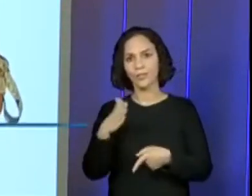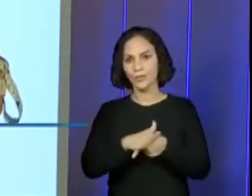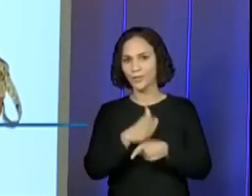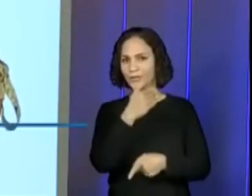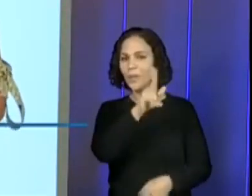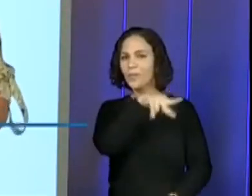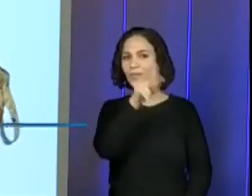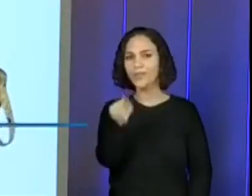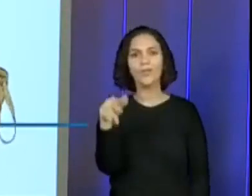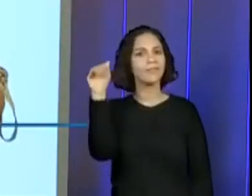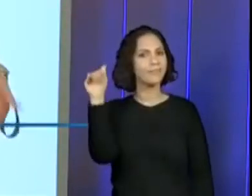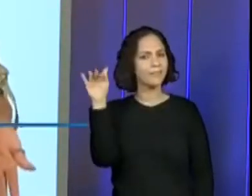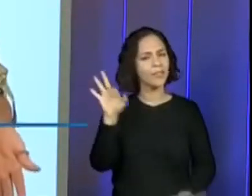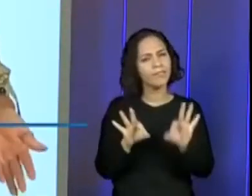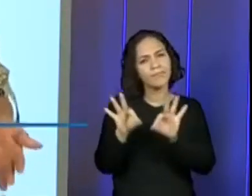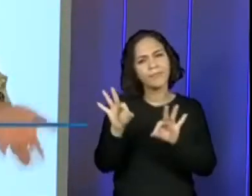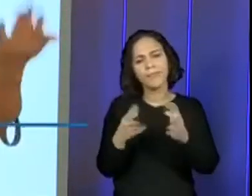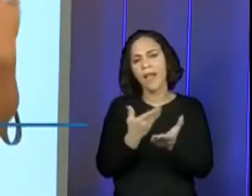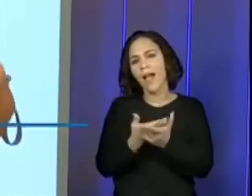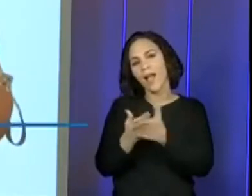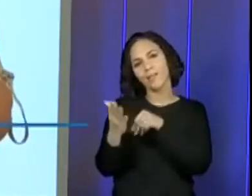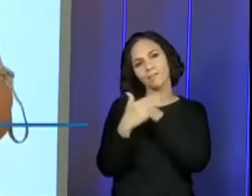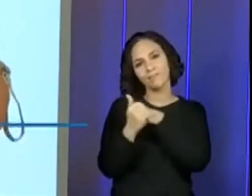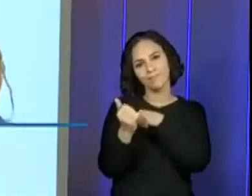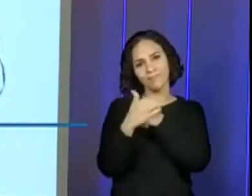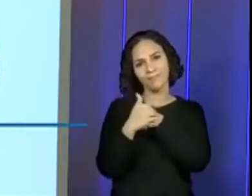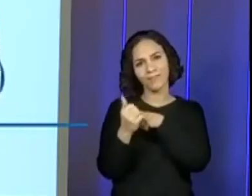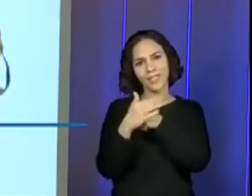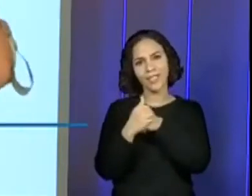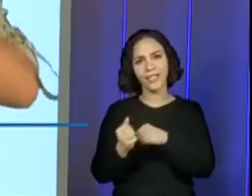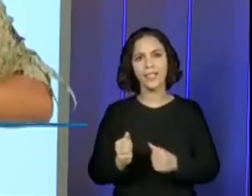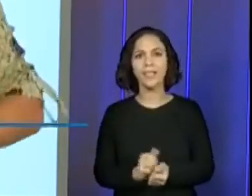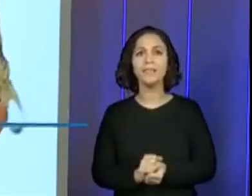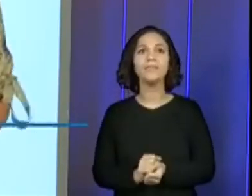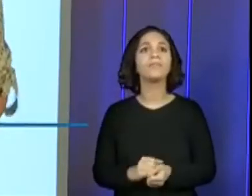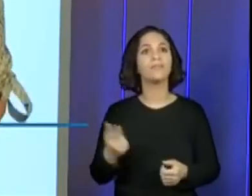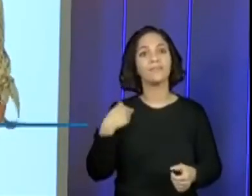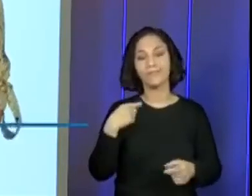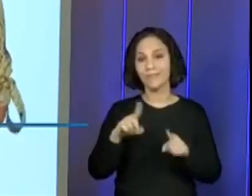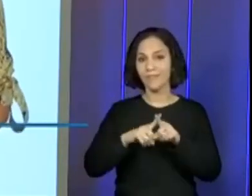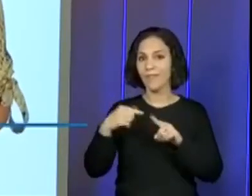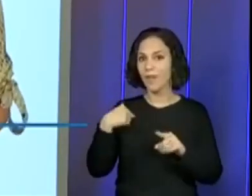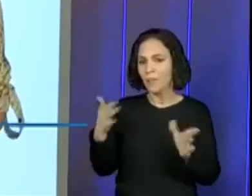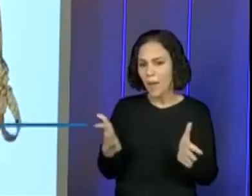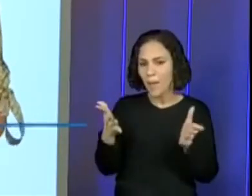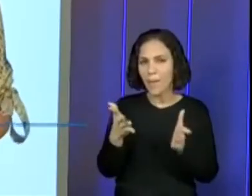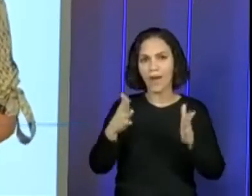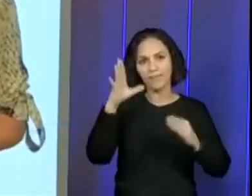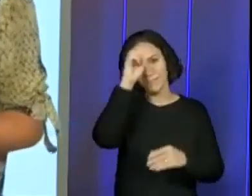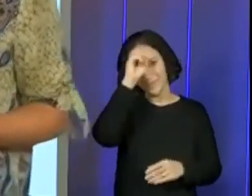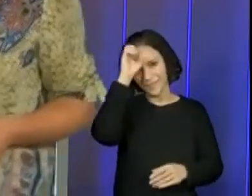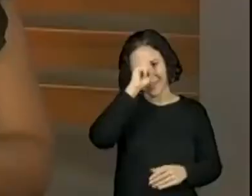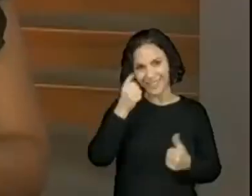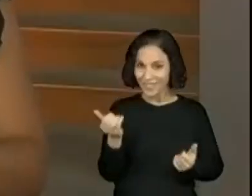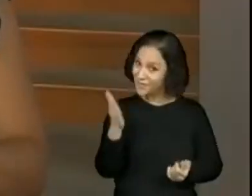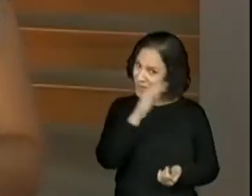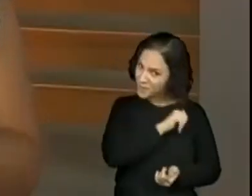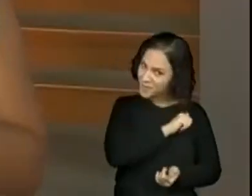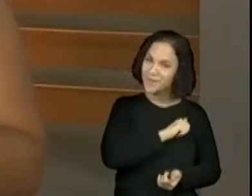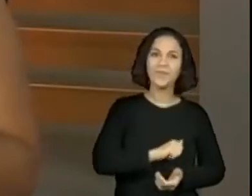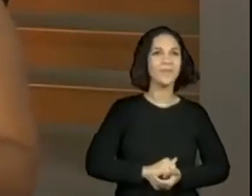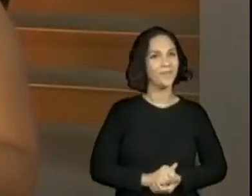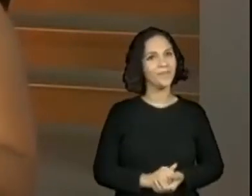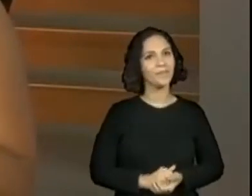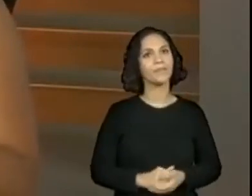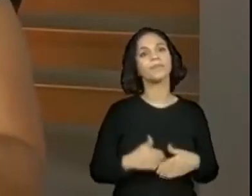aula que a professora Joyce preparou com o maior carinho. Estamos aí para contribuir um pouquinho na aprendizagem de vocês. Bora lá? Sim, bora lá!